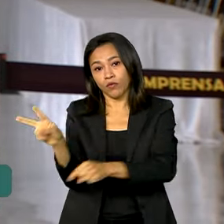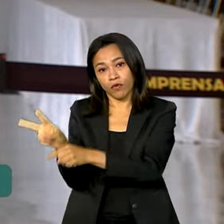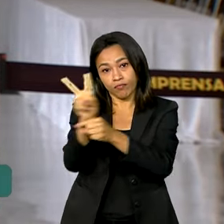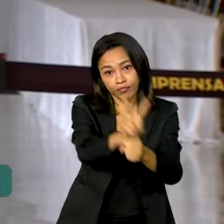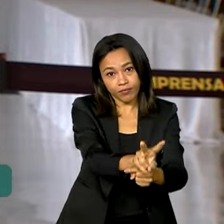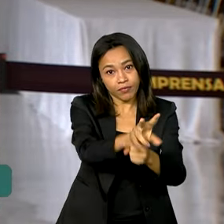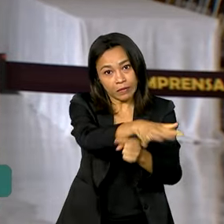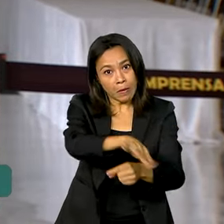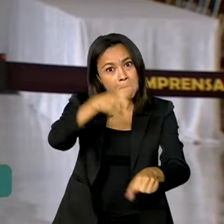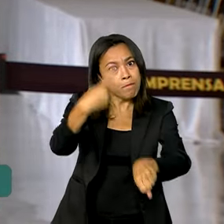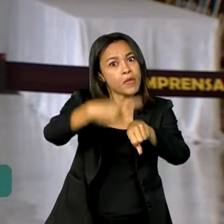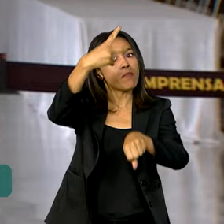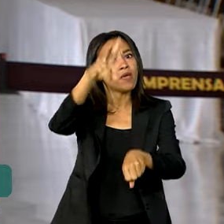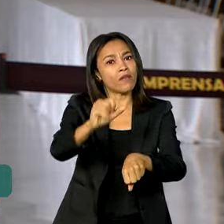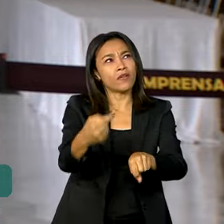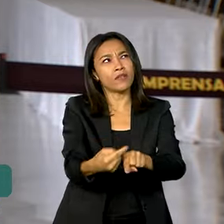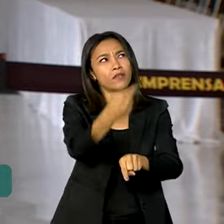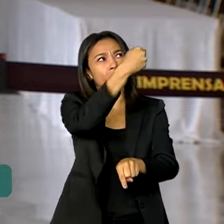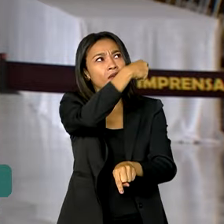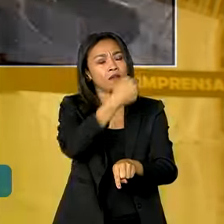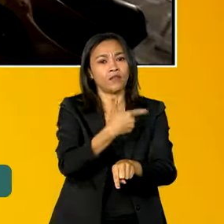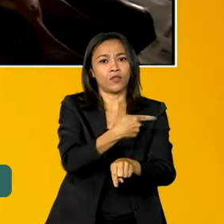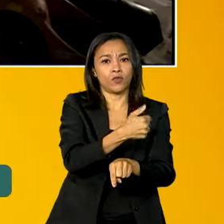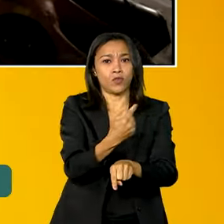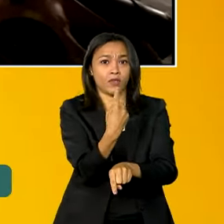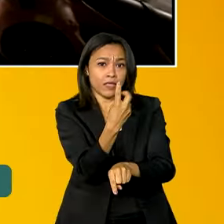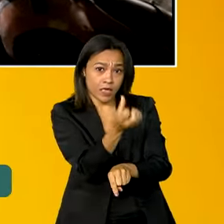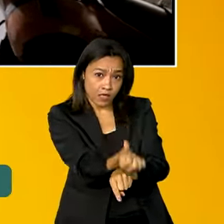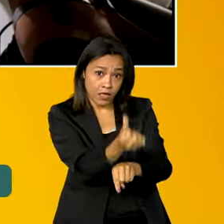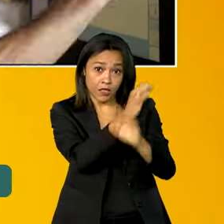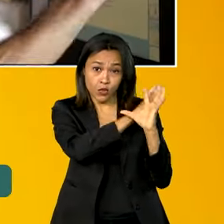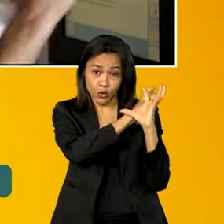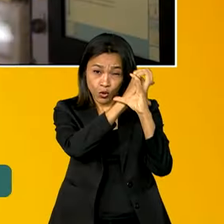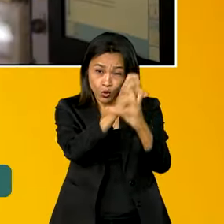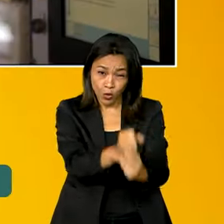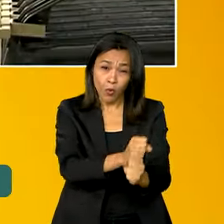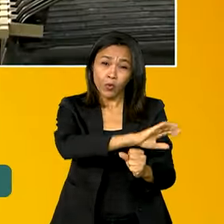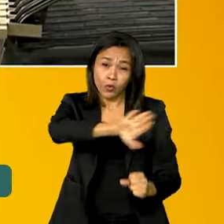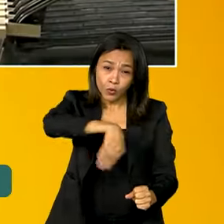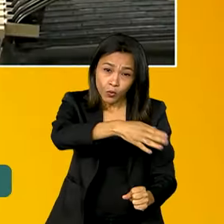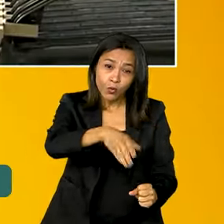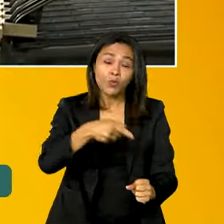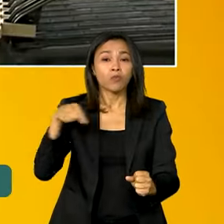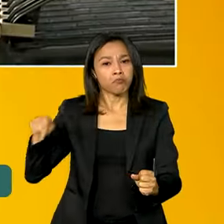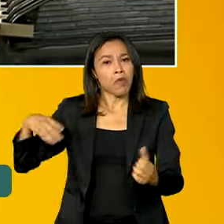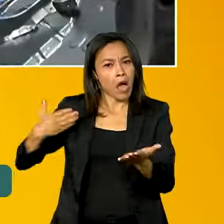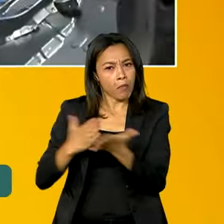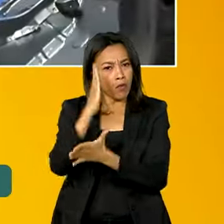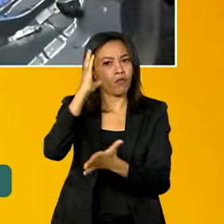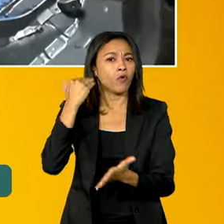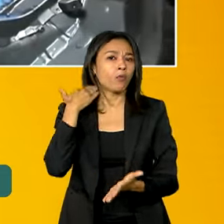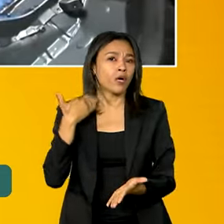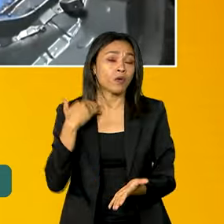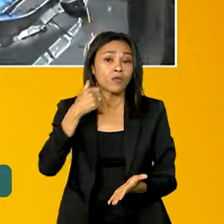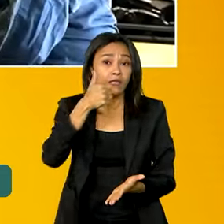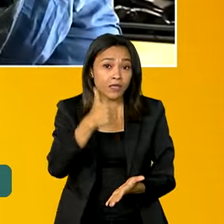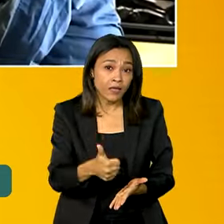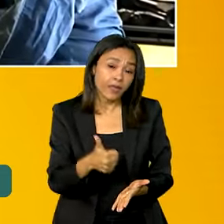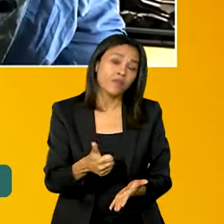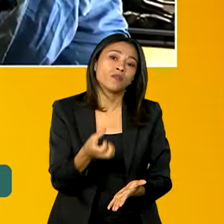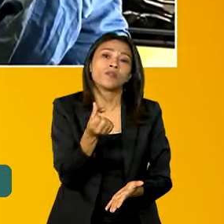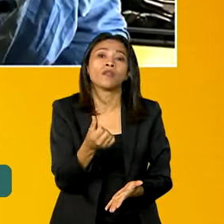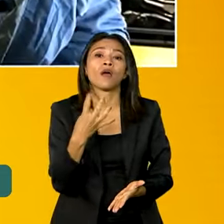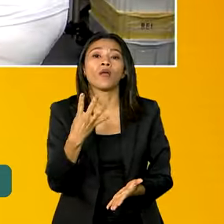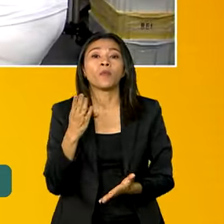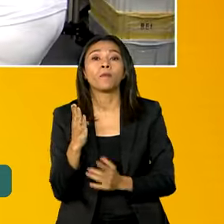primeira vez desde 2016. No acumulado do ano, a instituição aprovou 154 bilhões